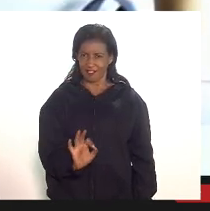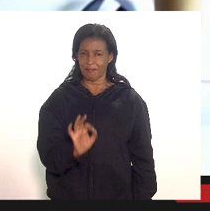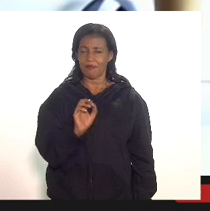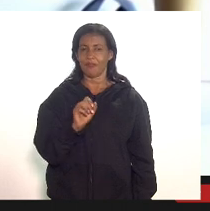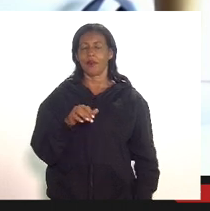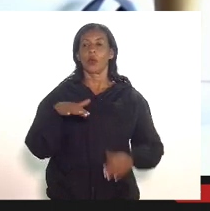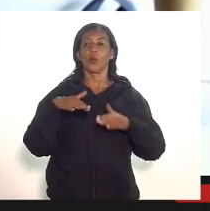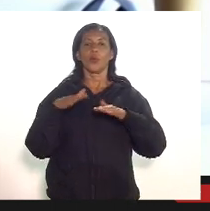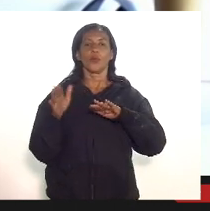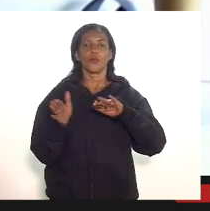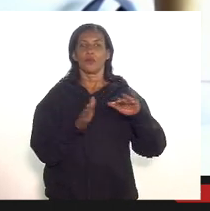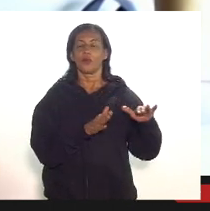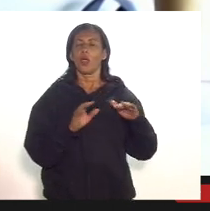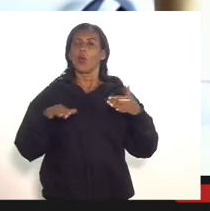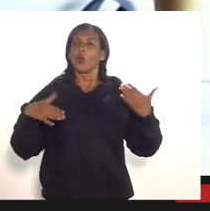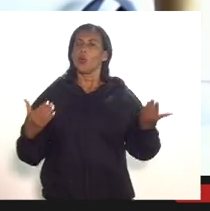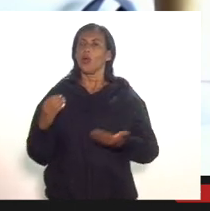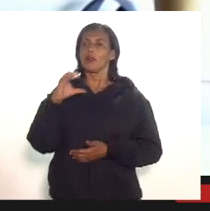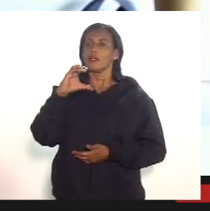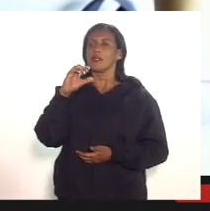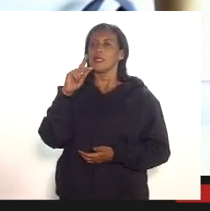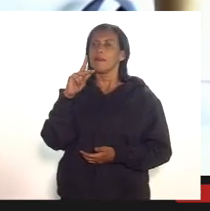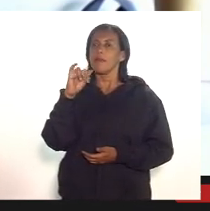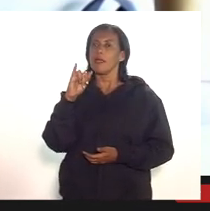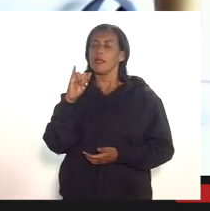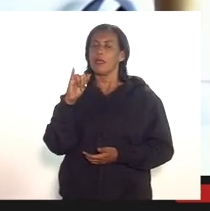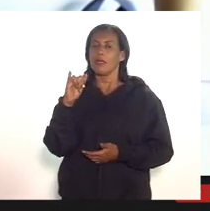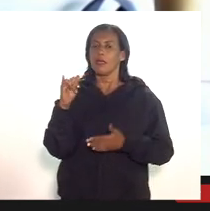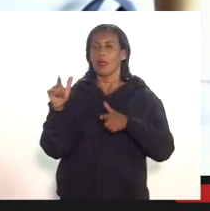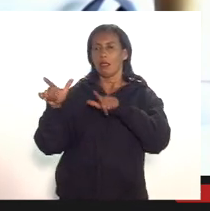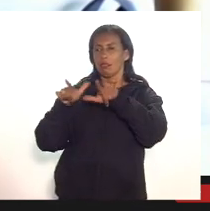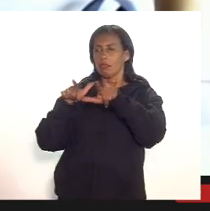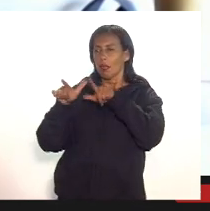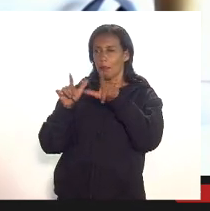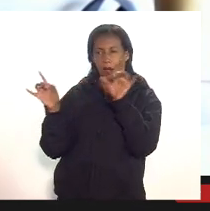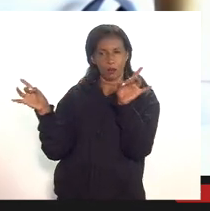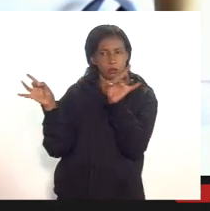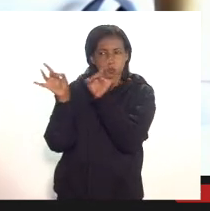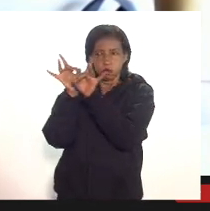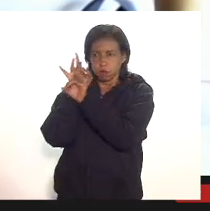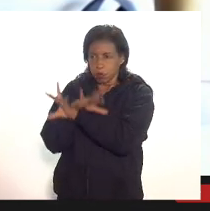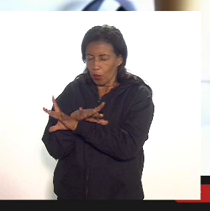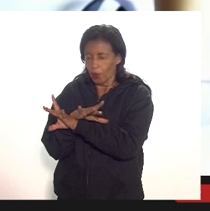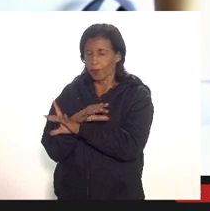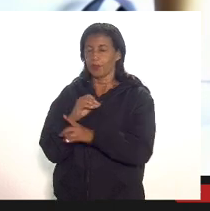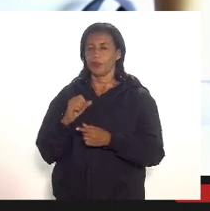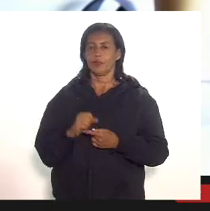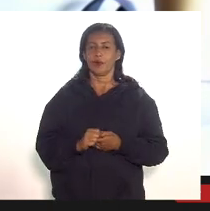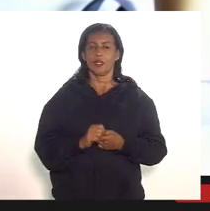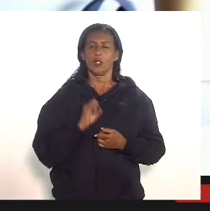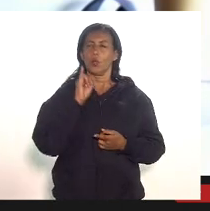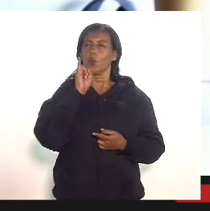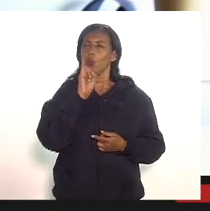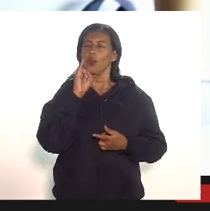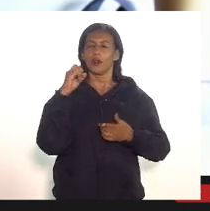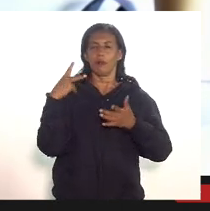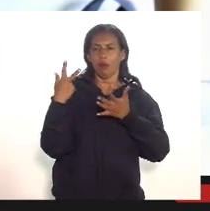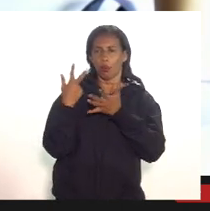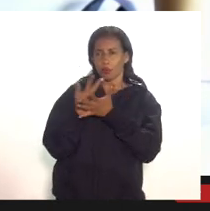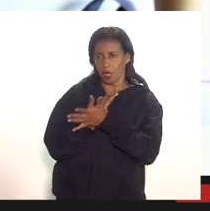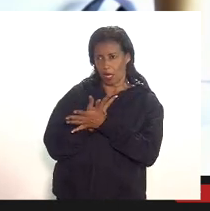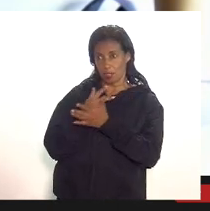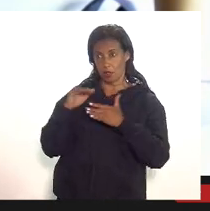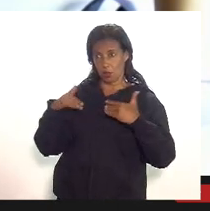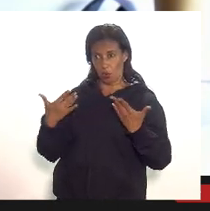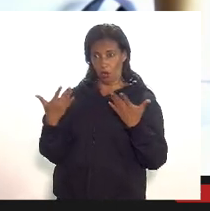qualquer crime do código penal ou qualquer improbidade ou o que eu estou intitulando